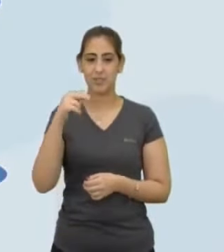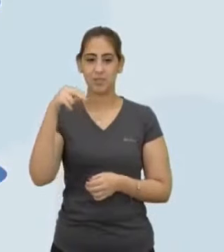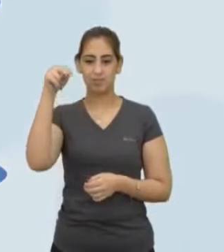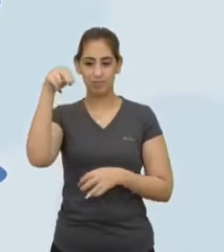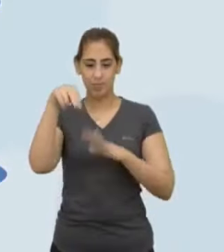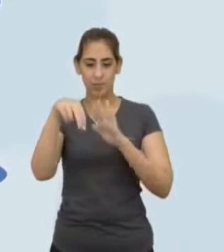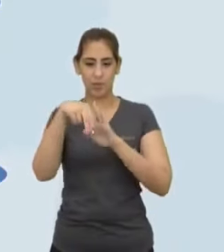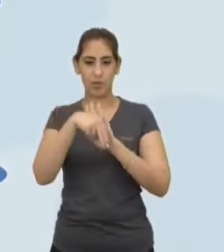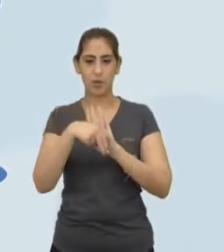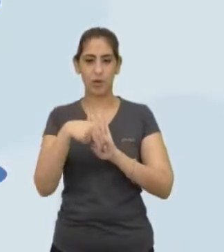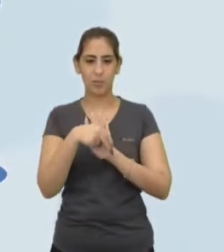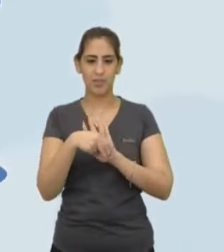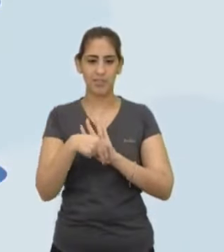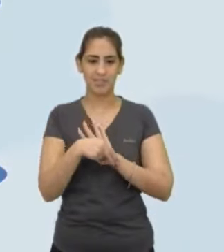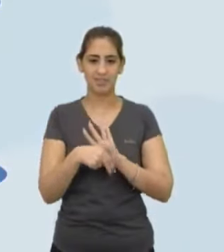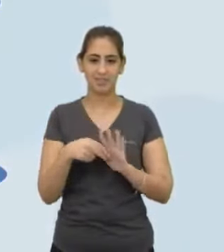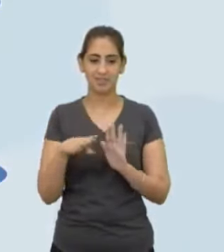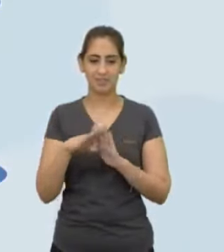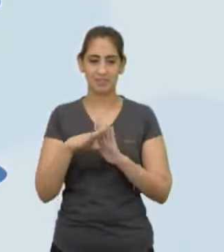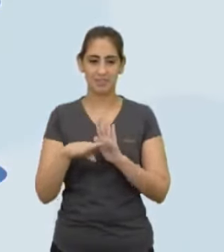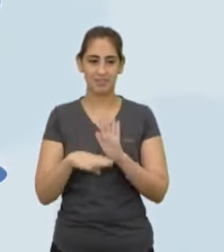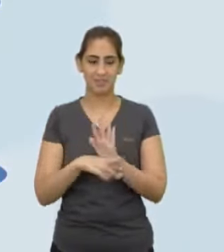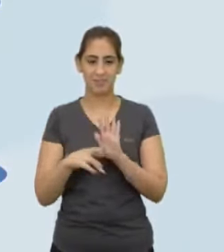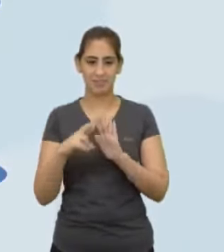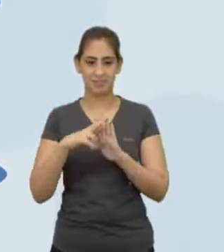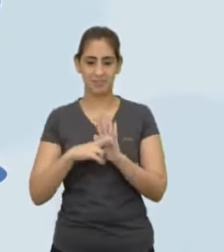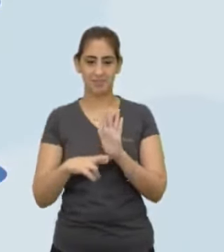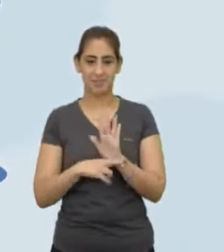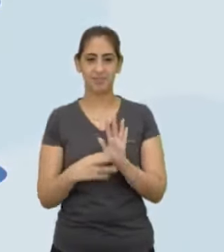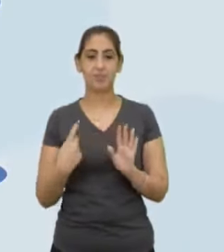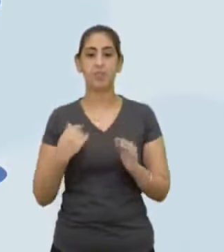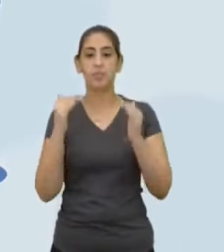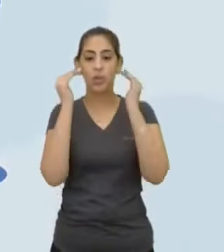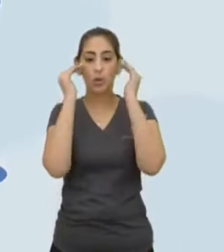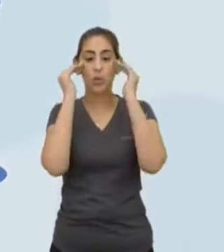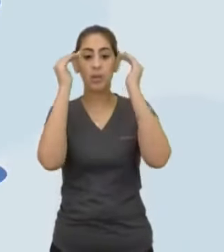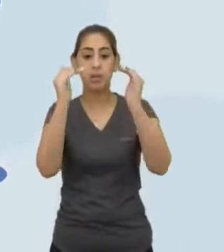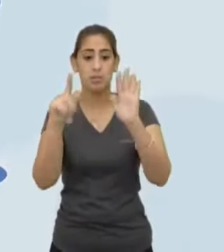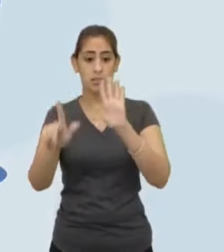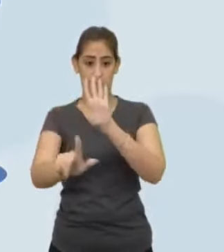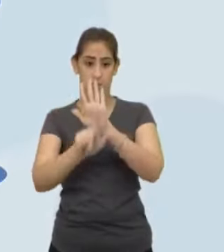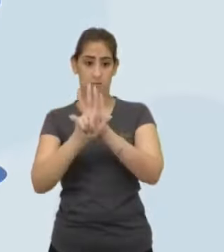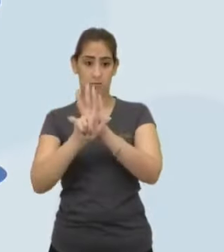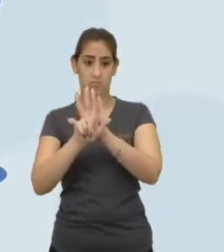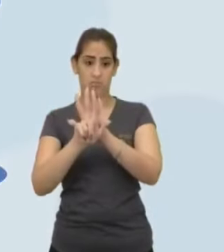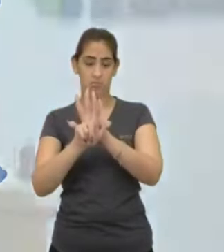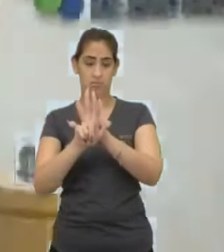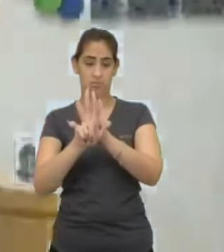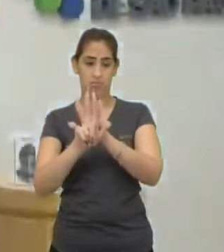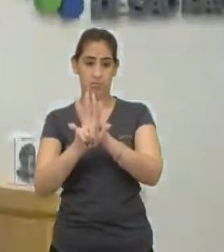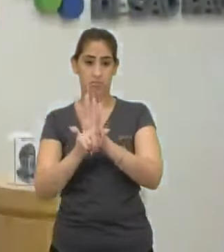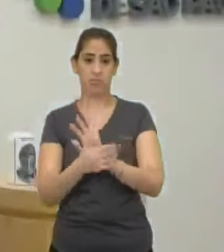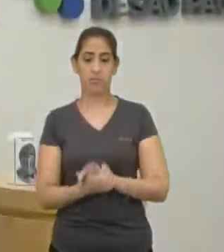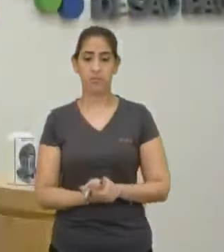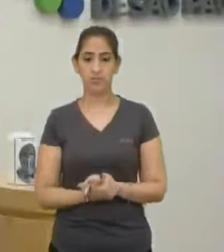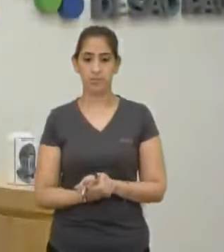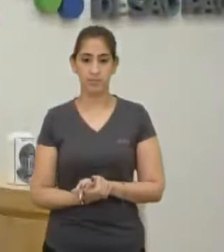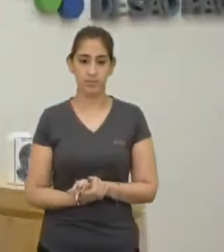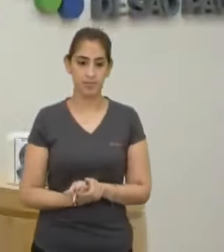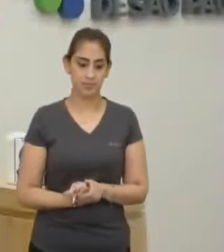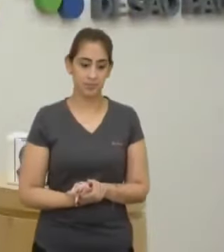Ou seja Ele tem que obedecer A lei Volta para mim de novo, Tom